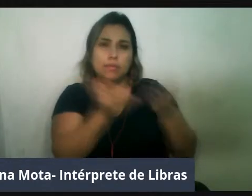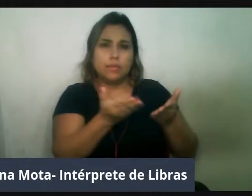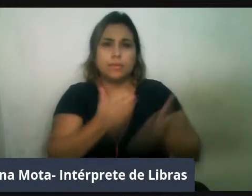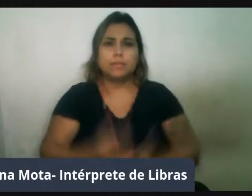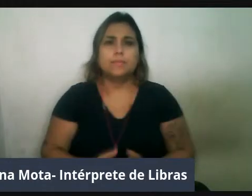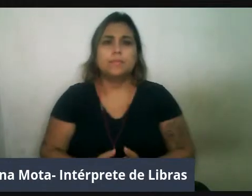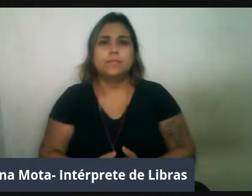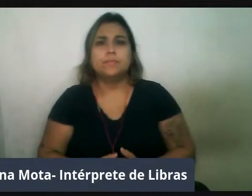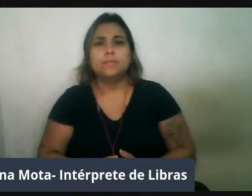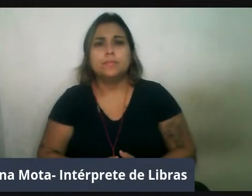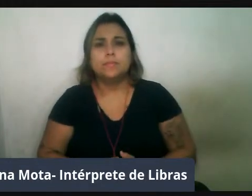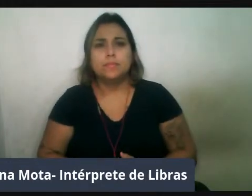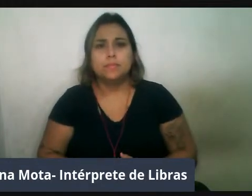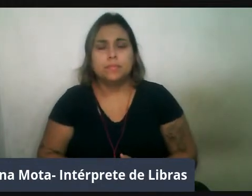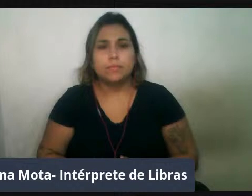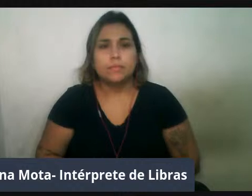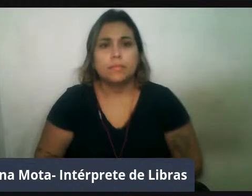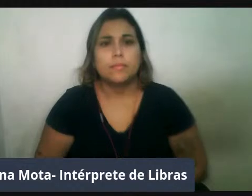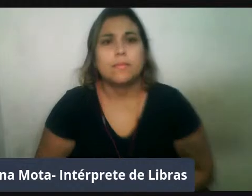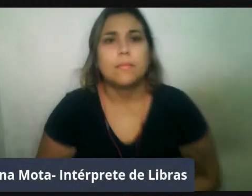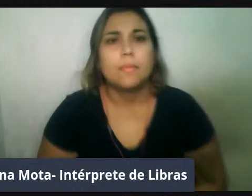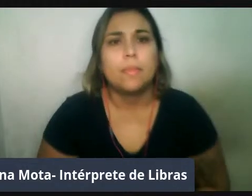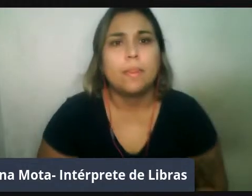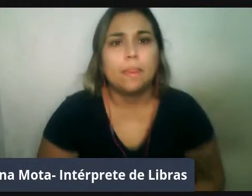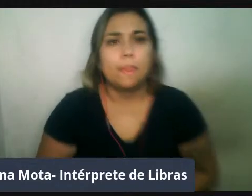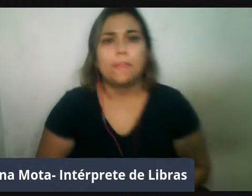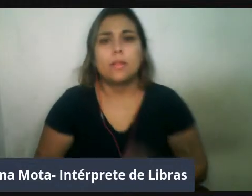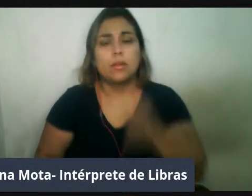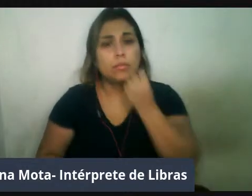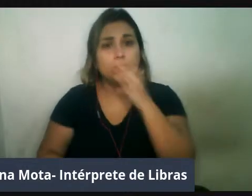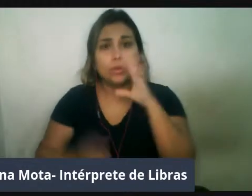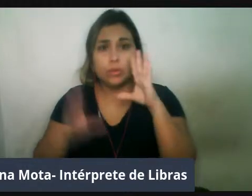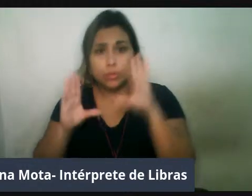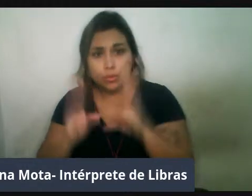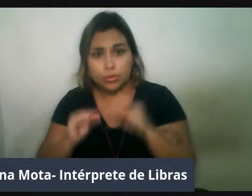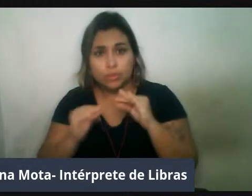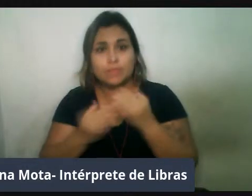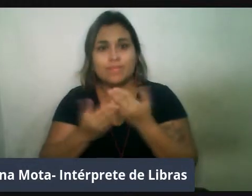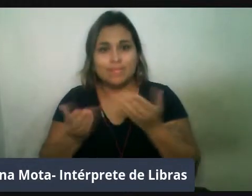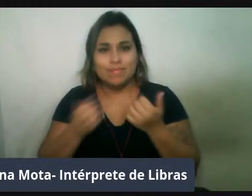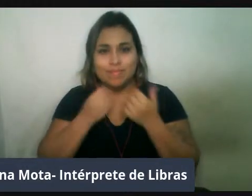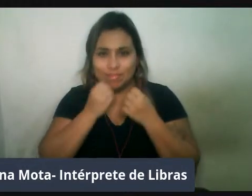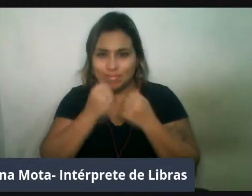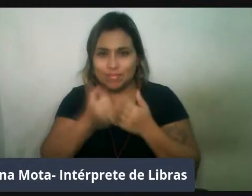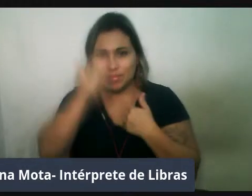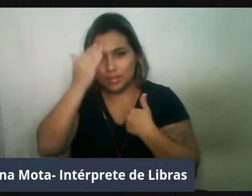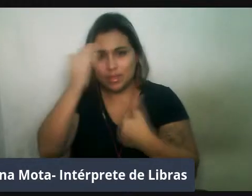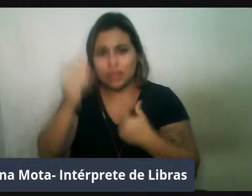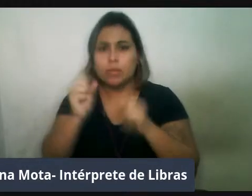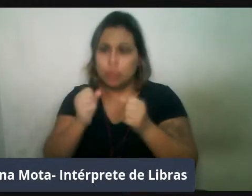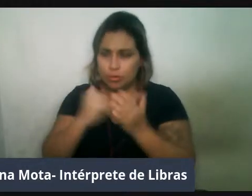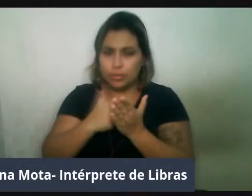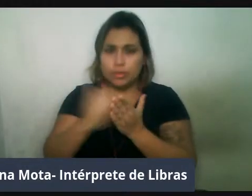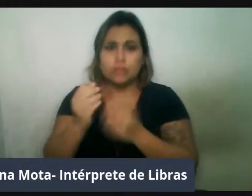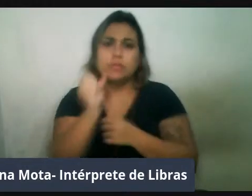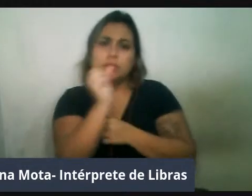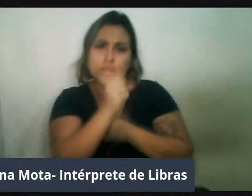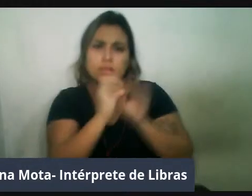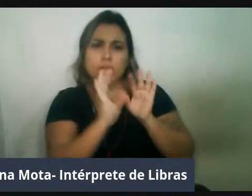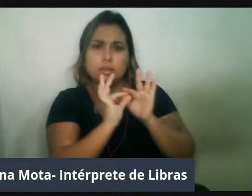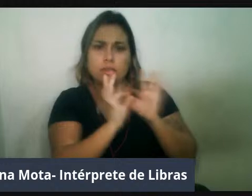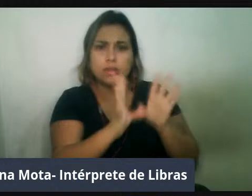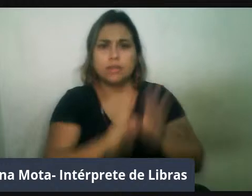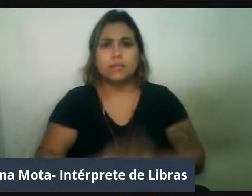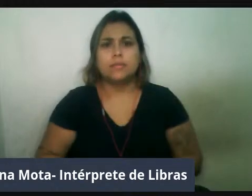Boa noite, Leison, obrigada. Posso iniciar? Isso, a pode ficar à vontade. Tá, ok.